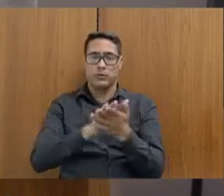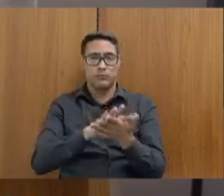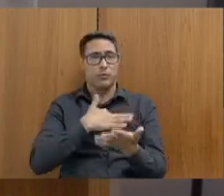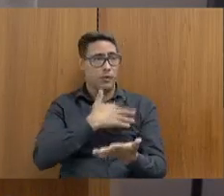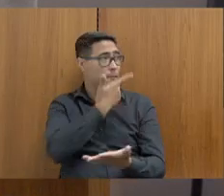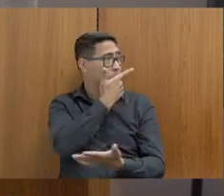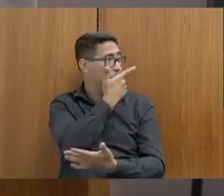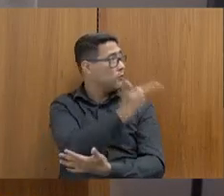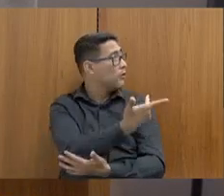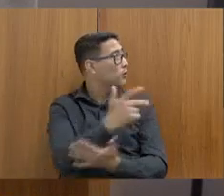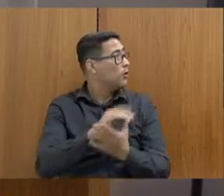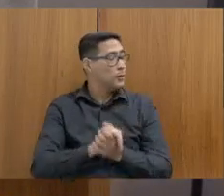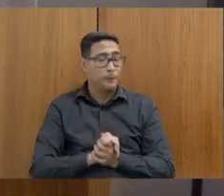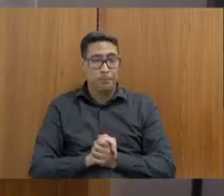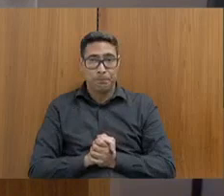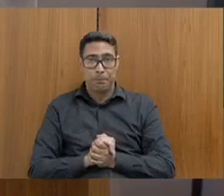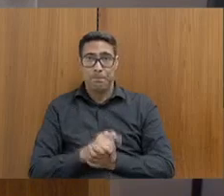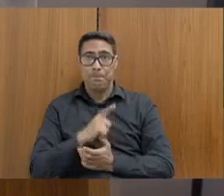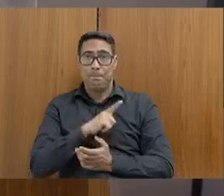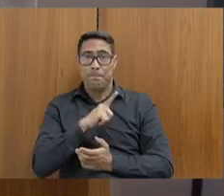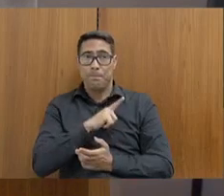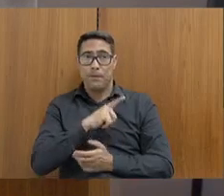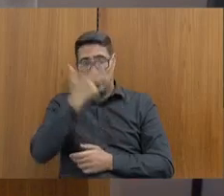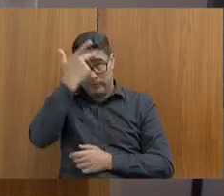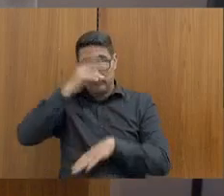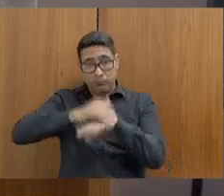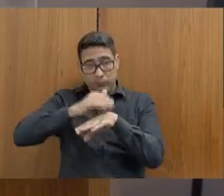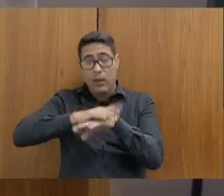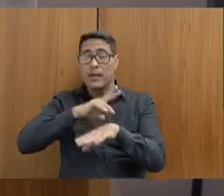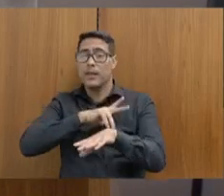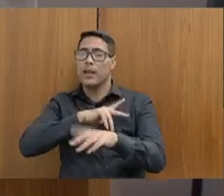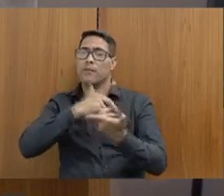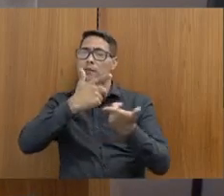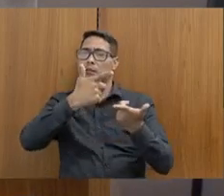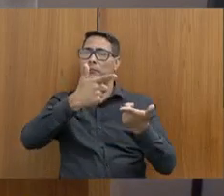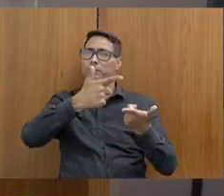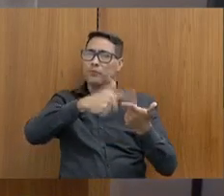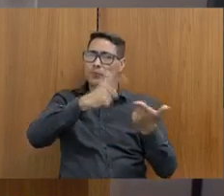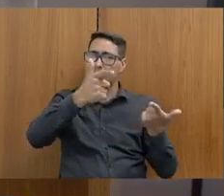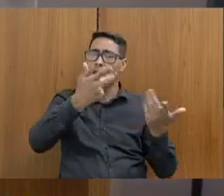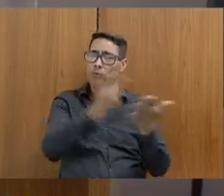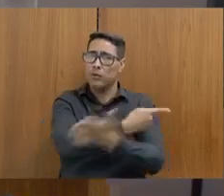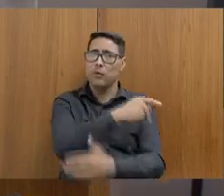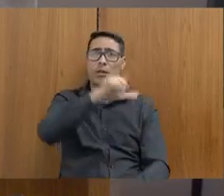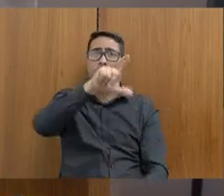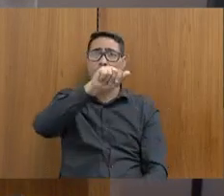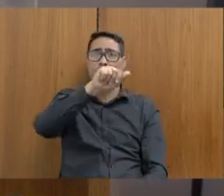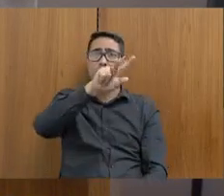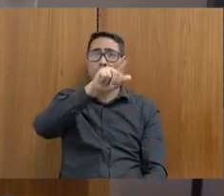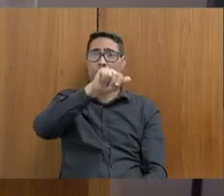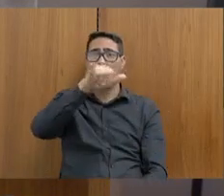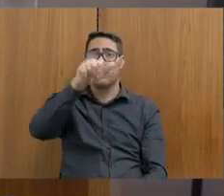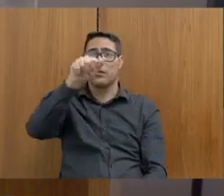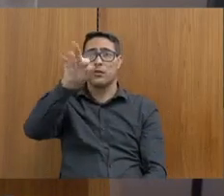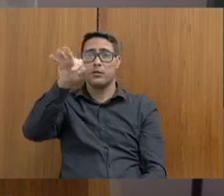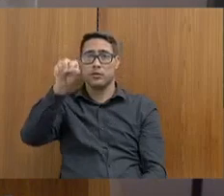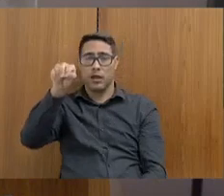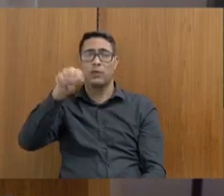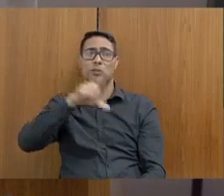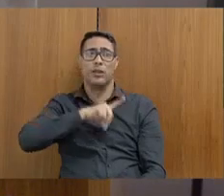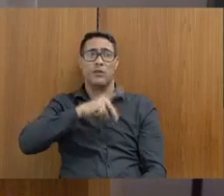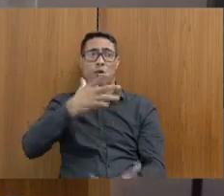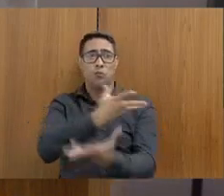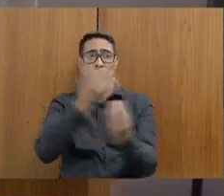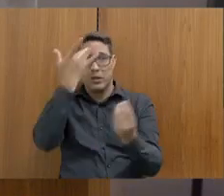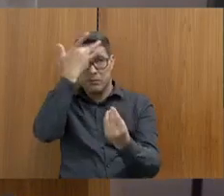colocou, porque, quando surgiu a Operação Lava Jato, surgiu principalmente os garantistas de oportunidade,